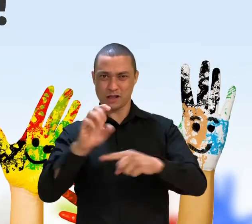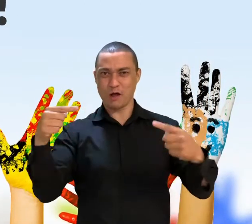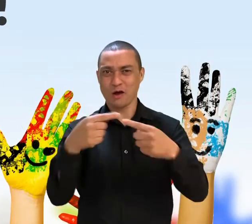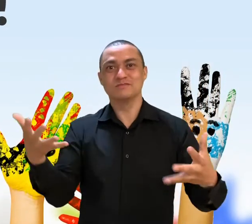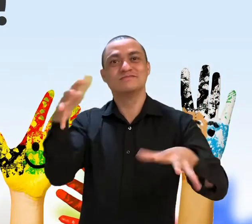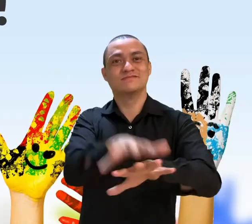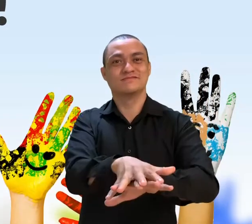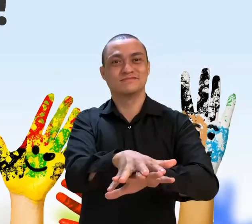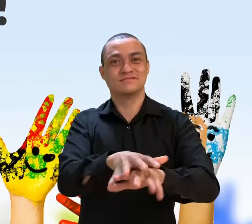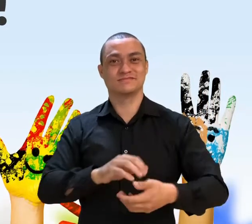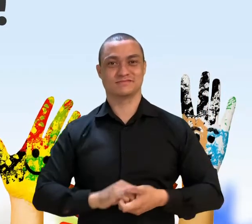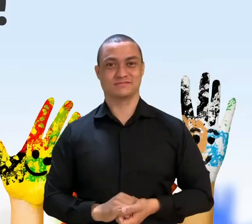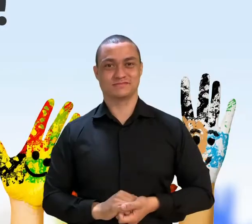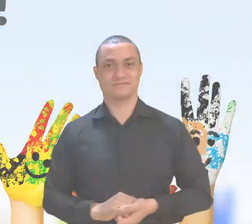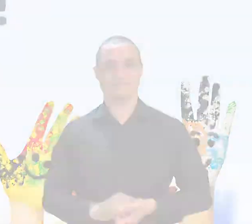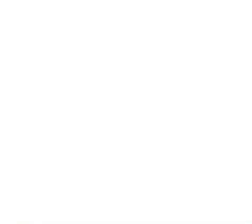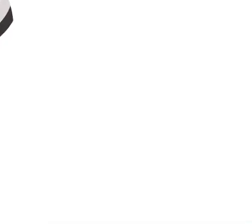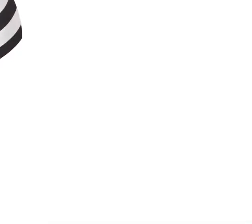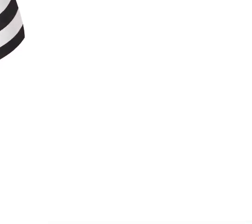é o estado da inclusão.